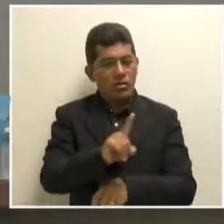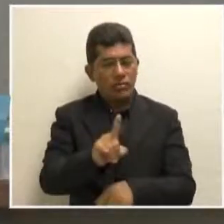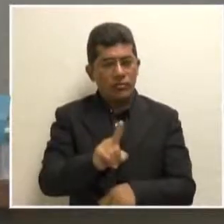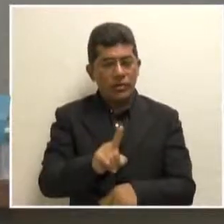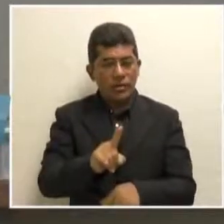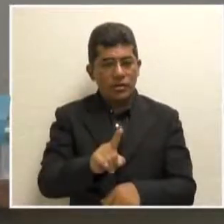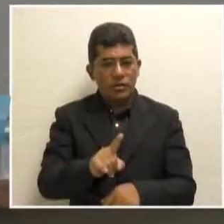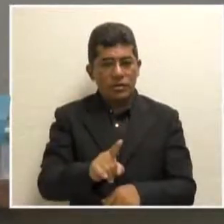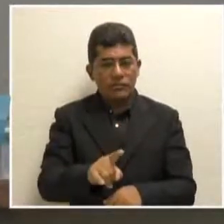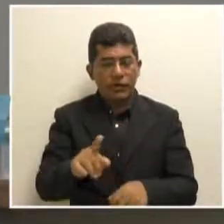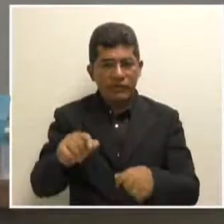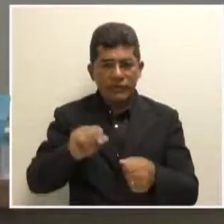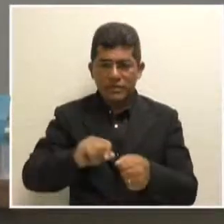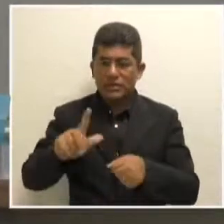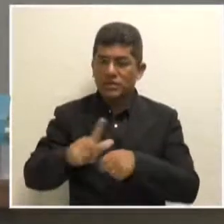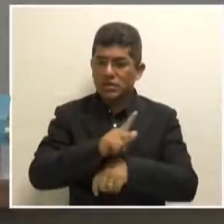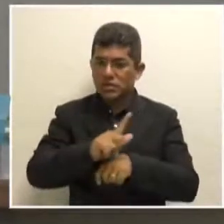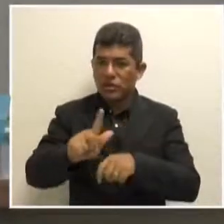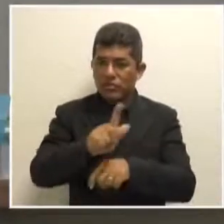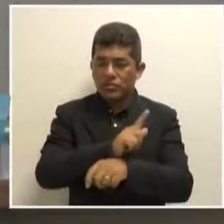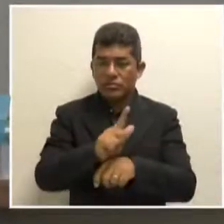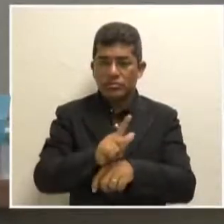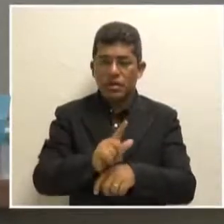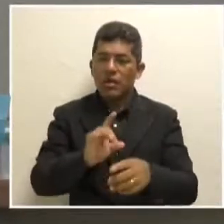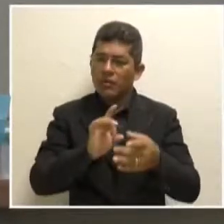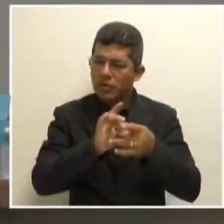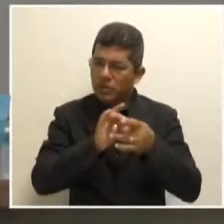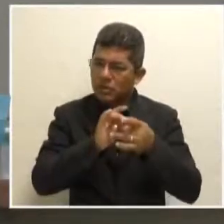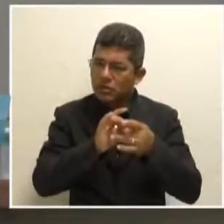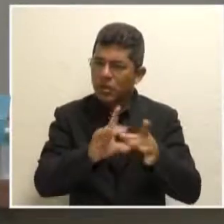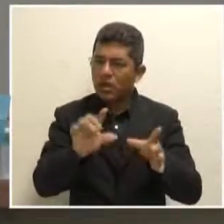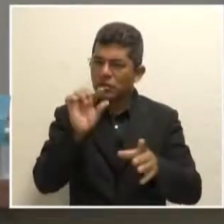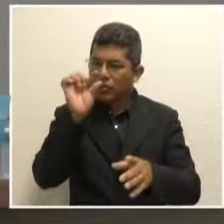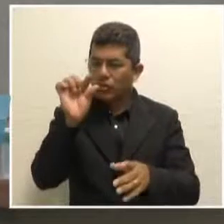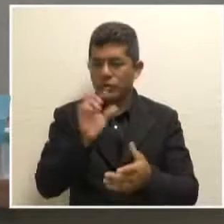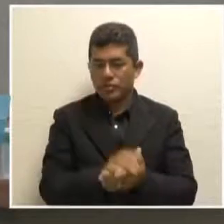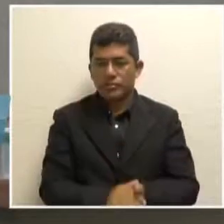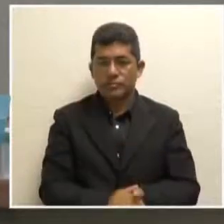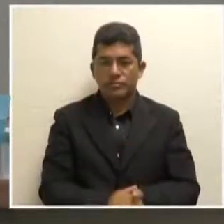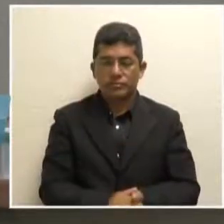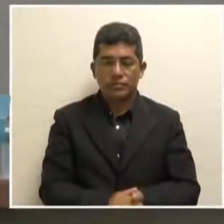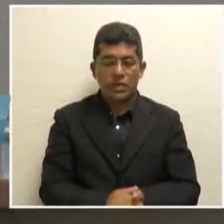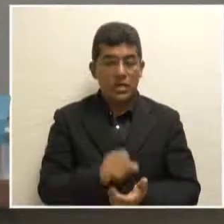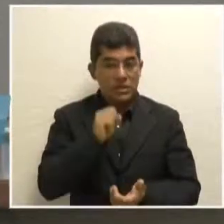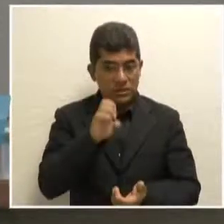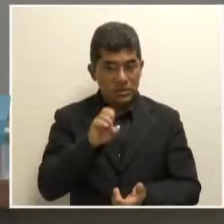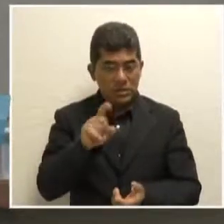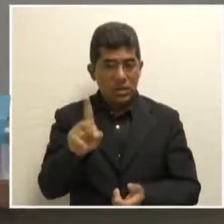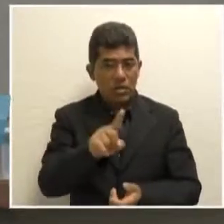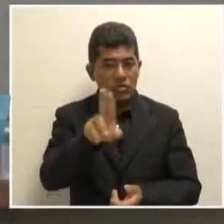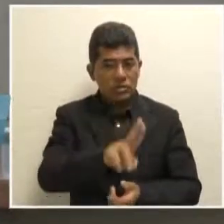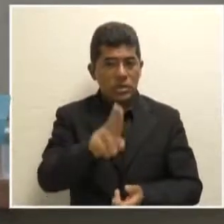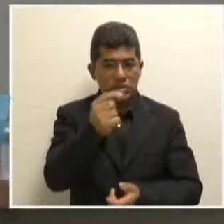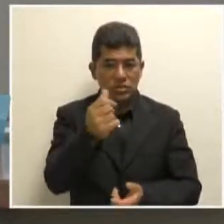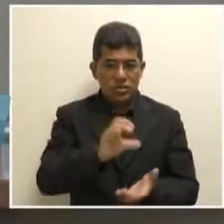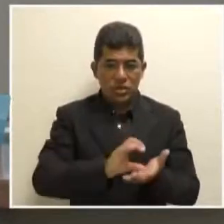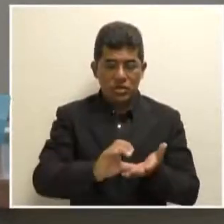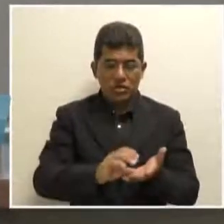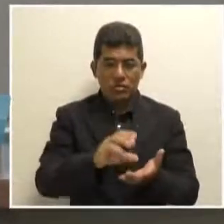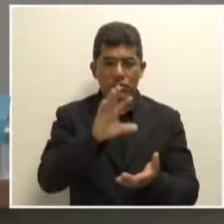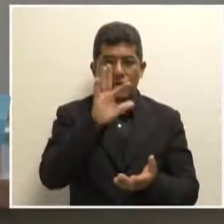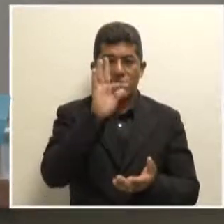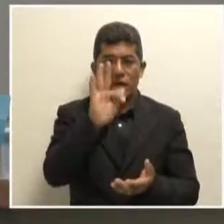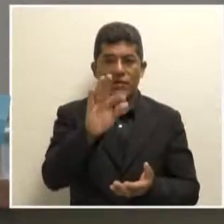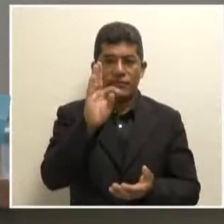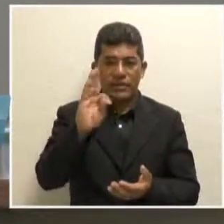Não é. E para deixar só uma parte aqui, se não usar esse dinheiro para FTI, já liguei ainda